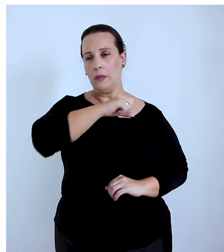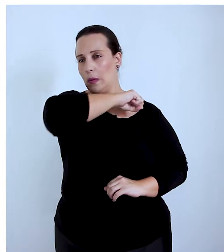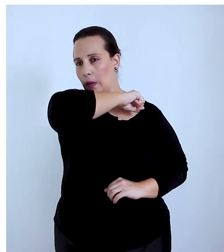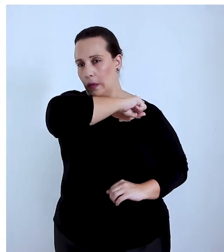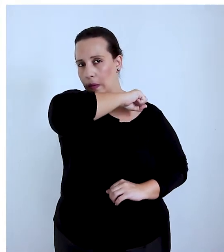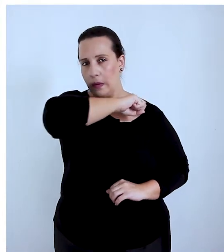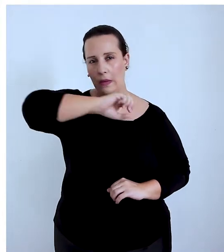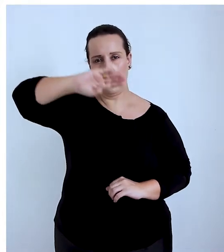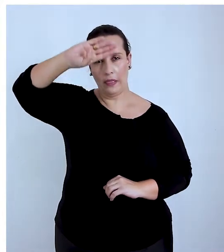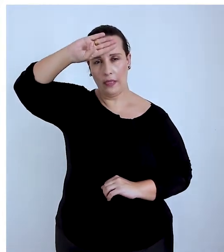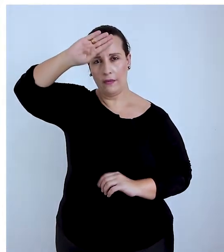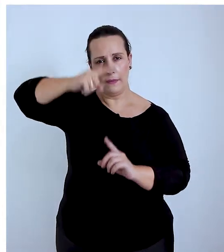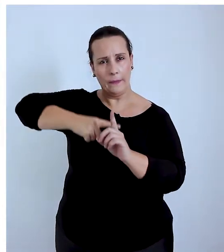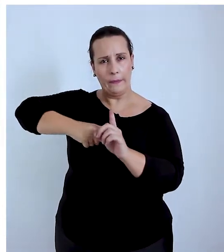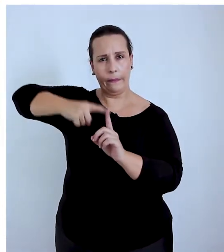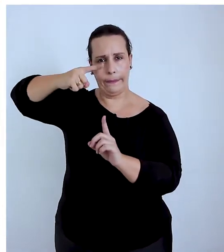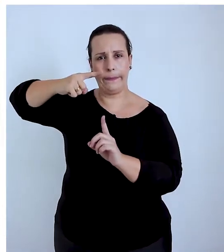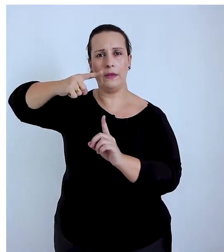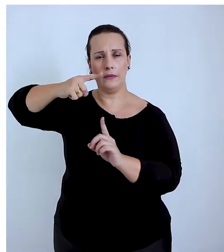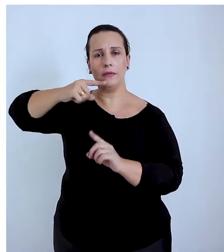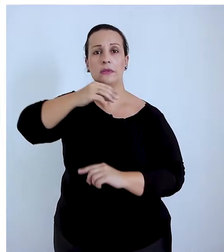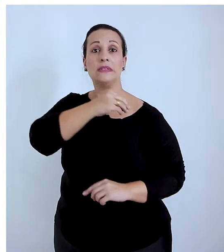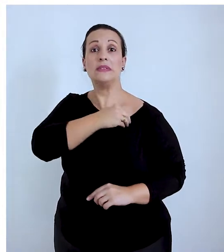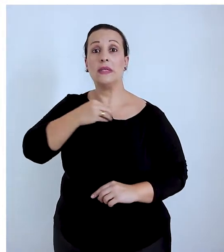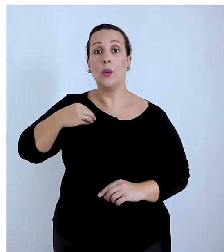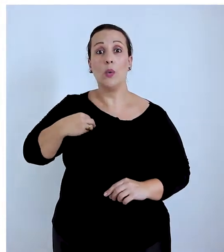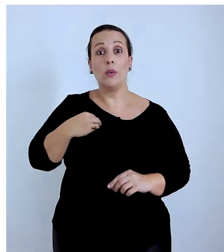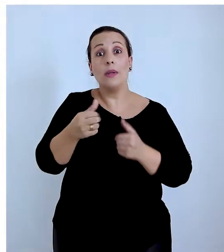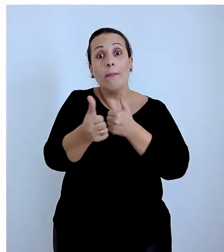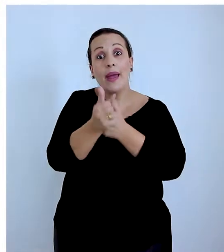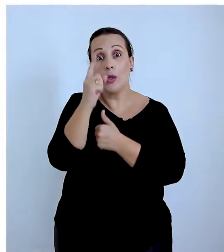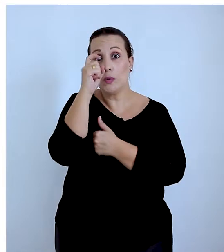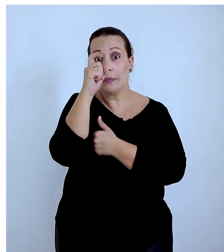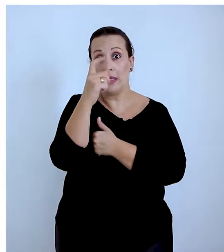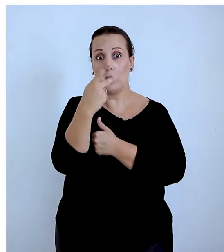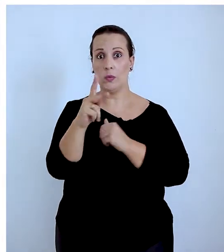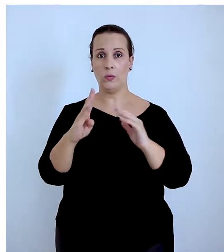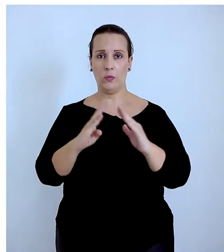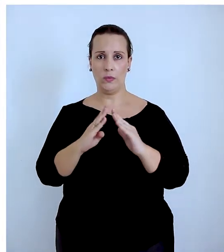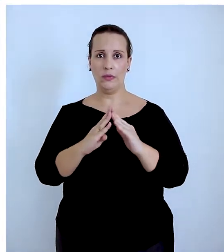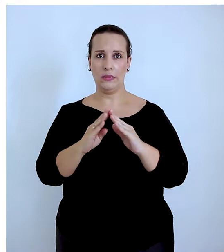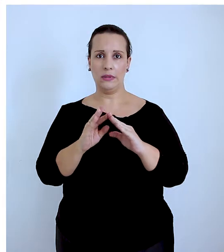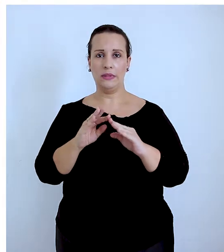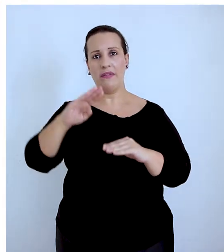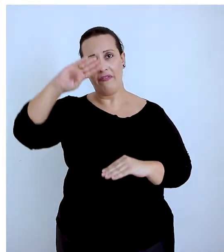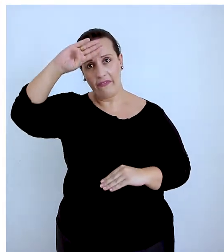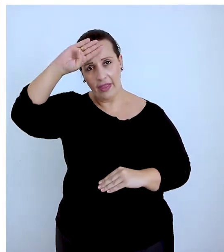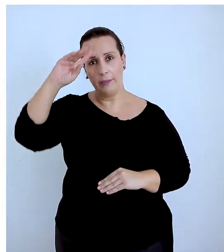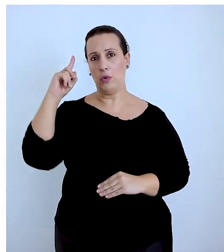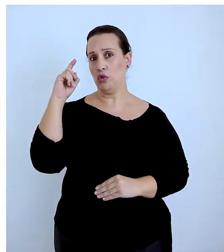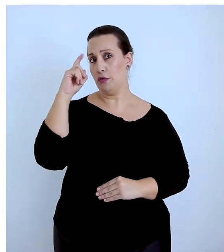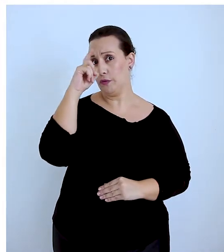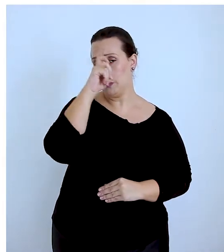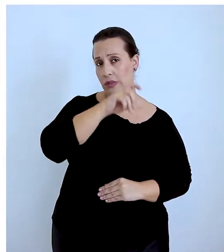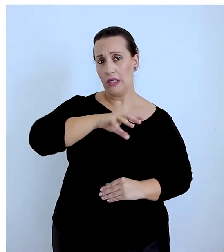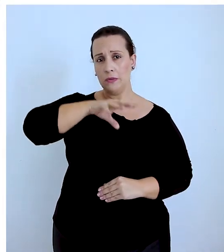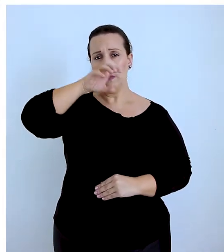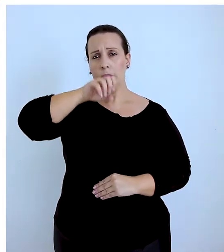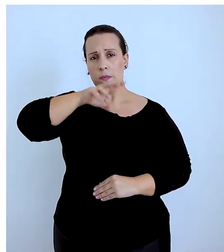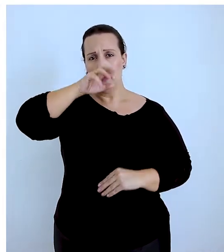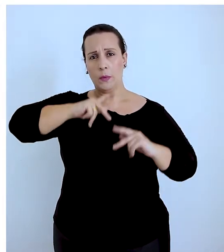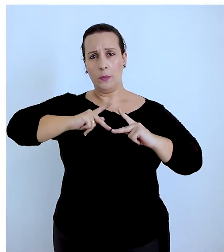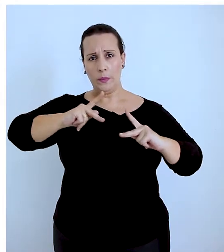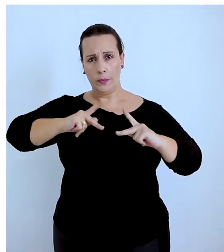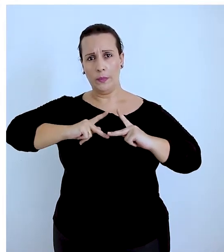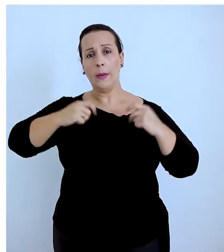coriza, tosse e febre, vá à unidade de saúde mais próxima. Se você está com febre, mal-estar e dificuldade